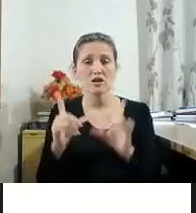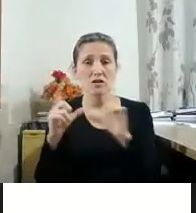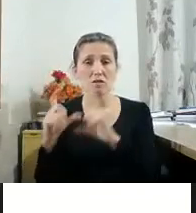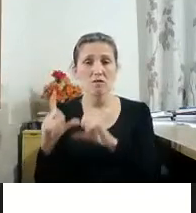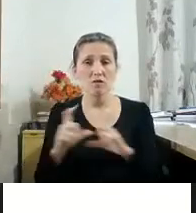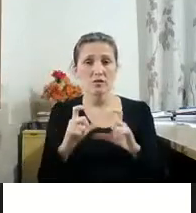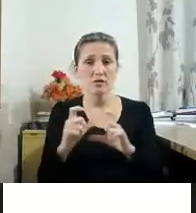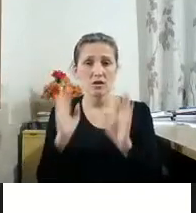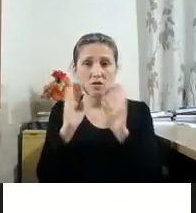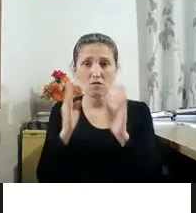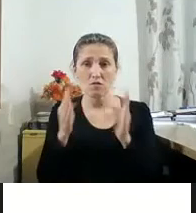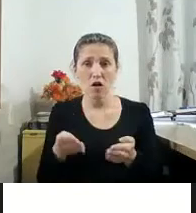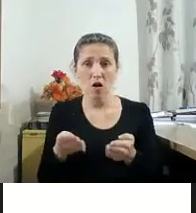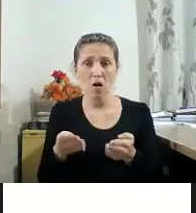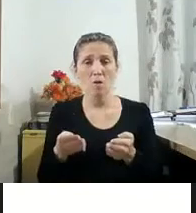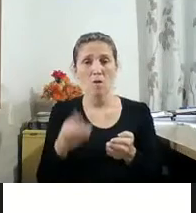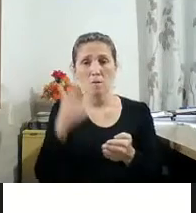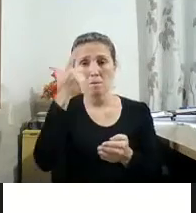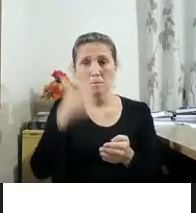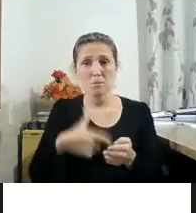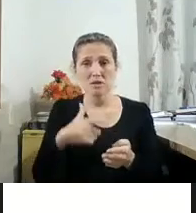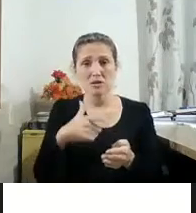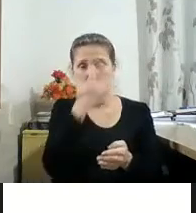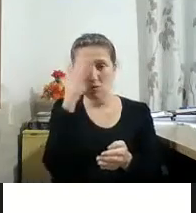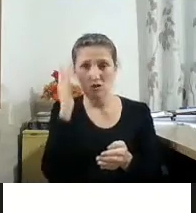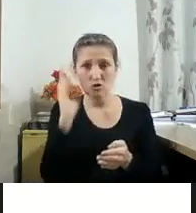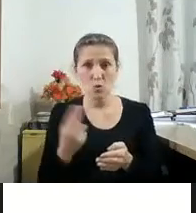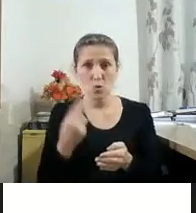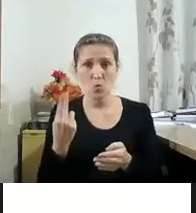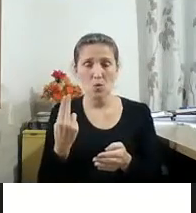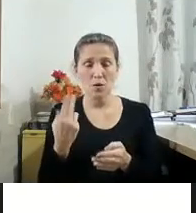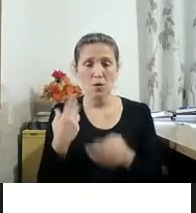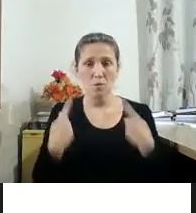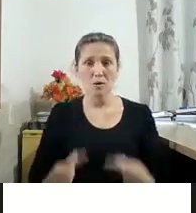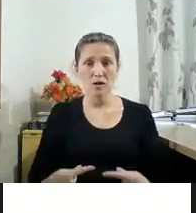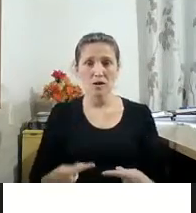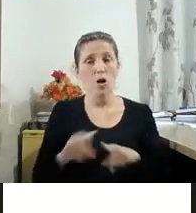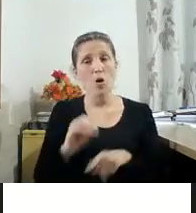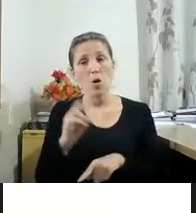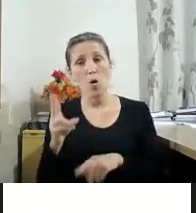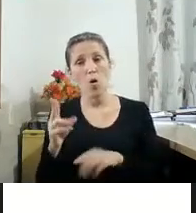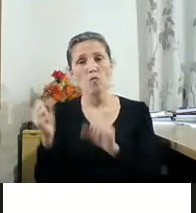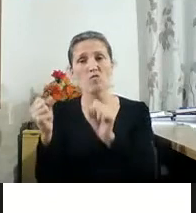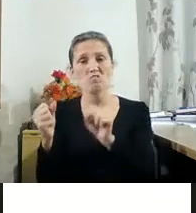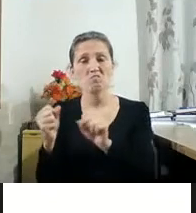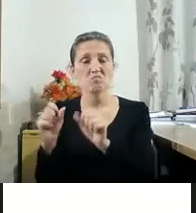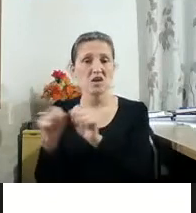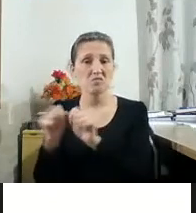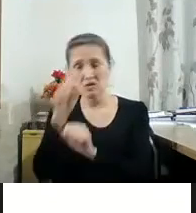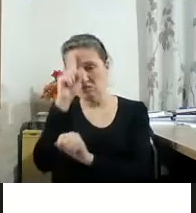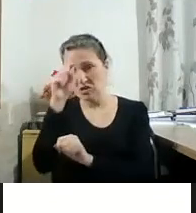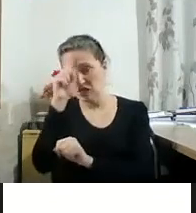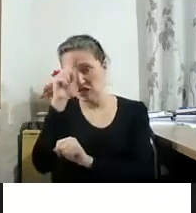que focam tanto em personagens humanas como fabricadas, tendo como fio condutor o insólito,